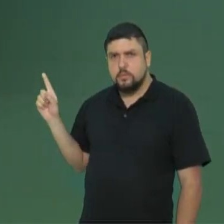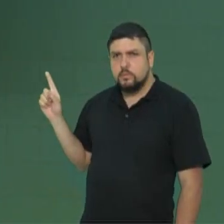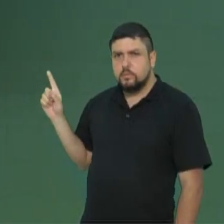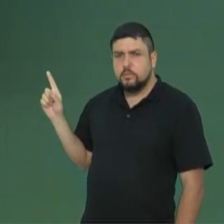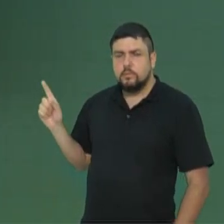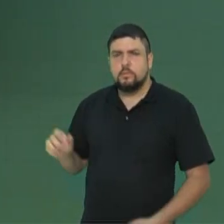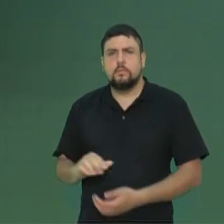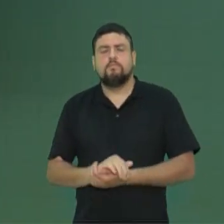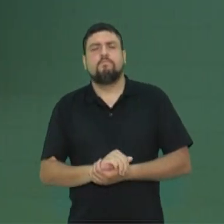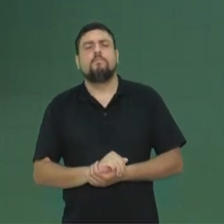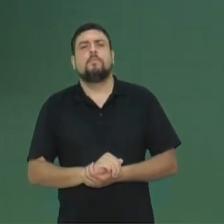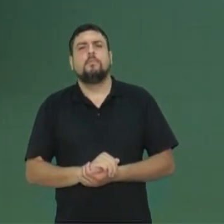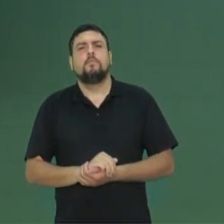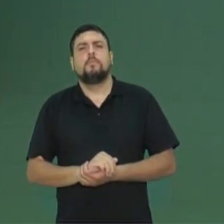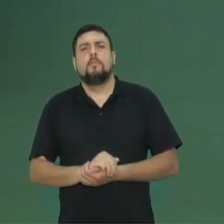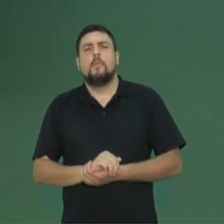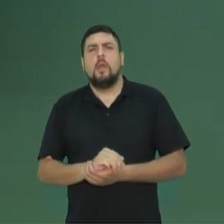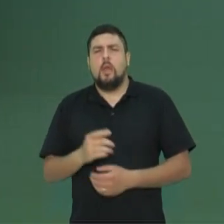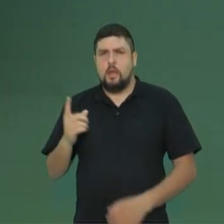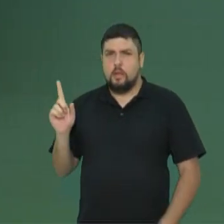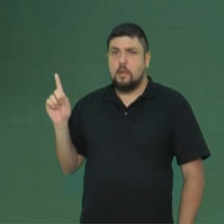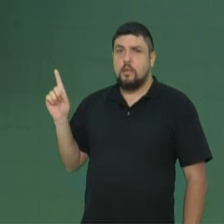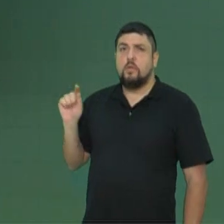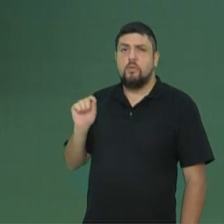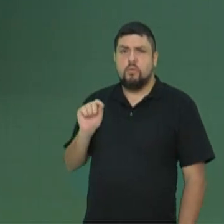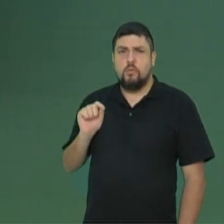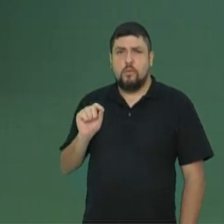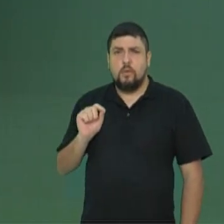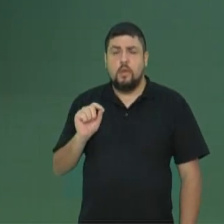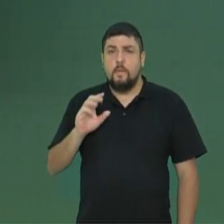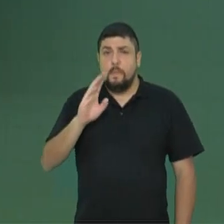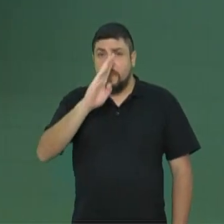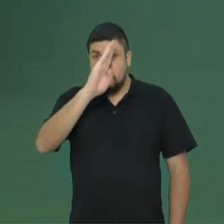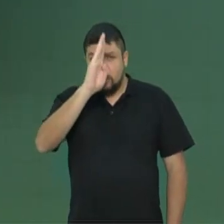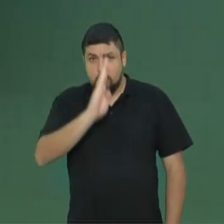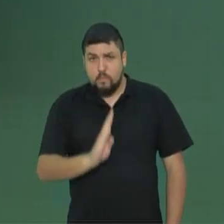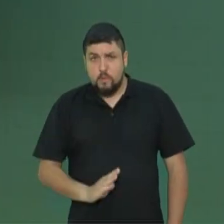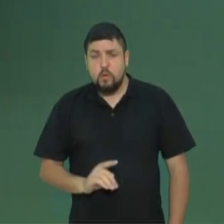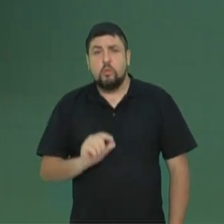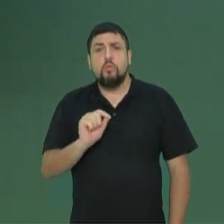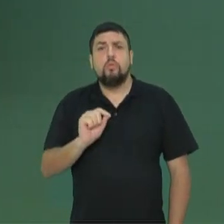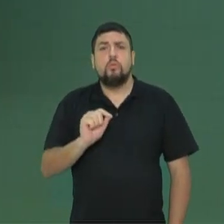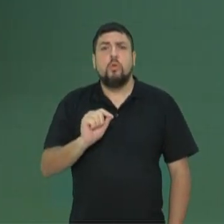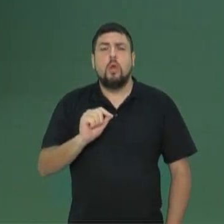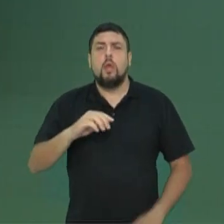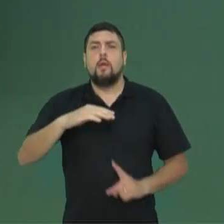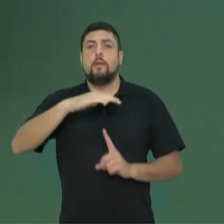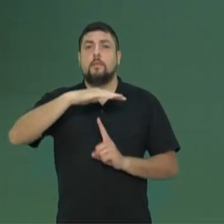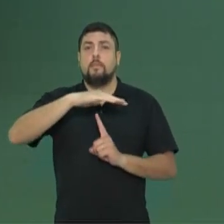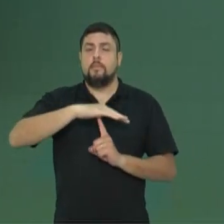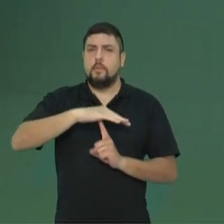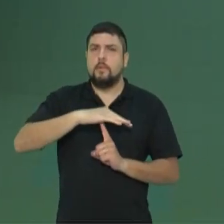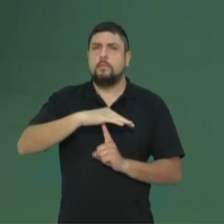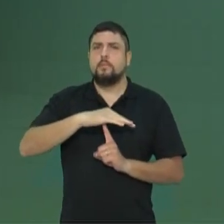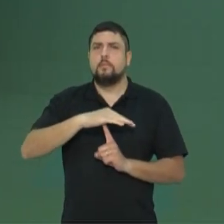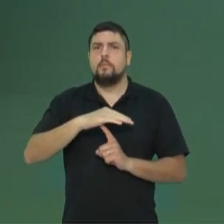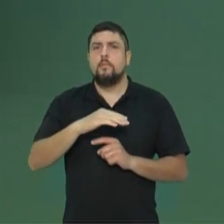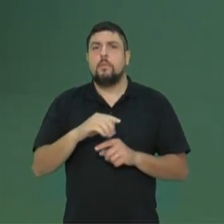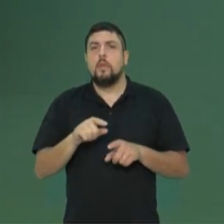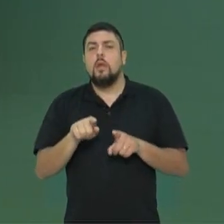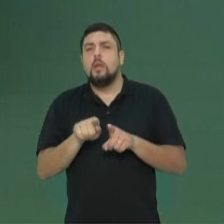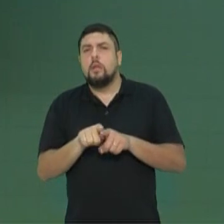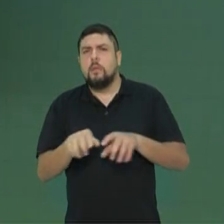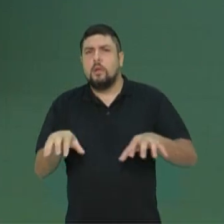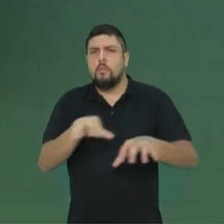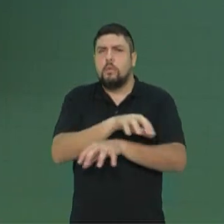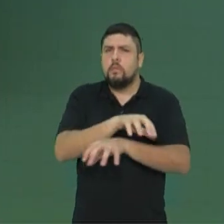aqui é algo bem incomum no Brasil. É algo que está praticamente limitado ao Paraná, tem alguns pedaços desse bioma que às vezes